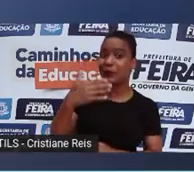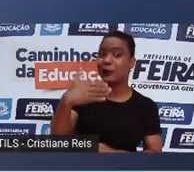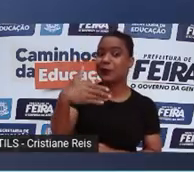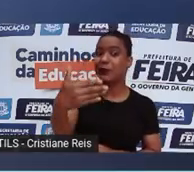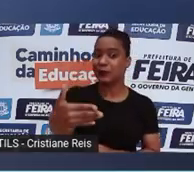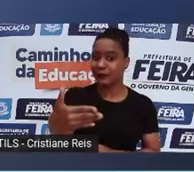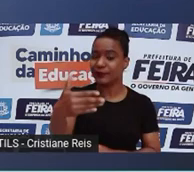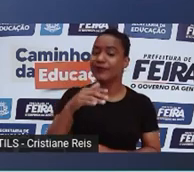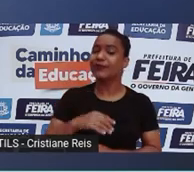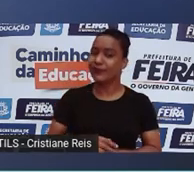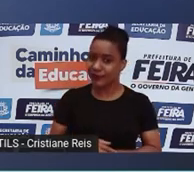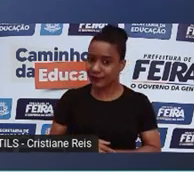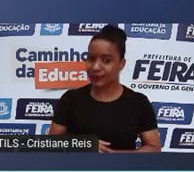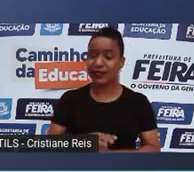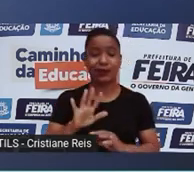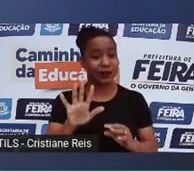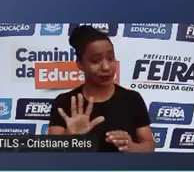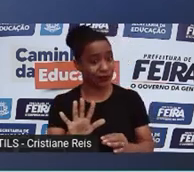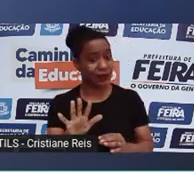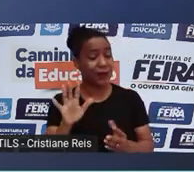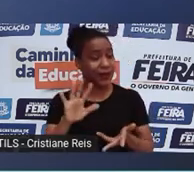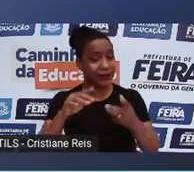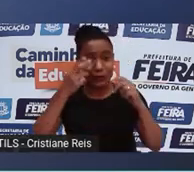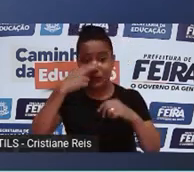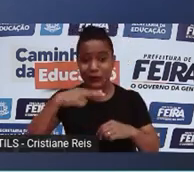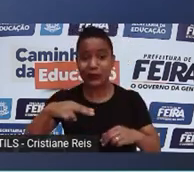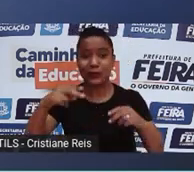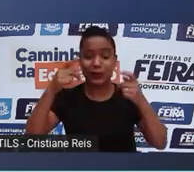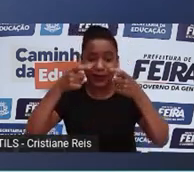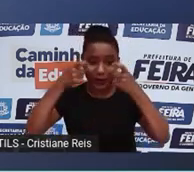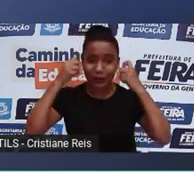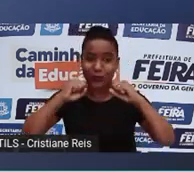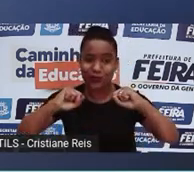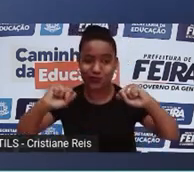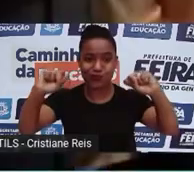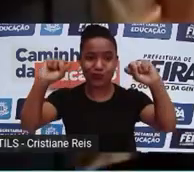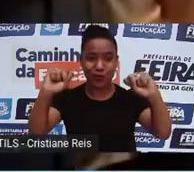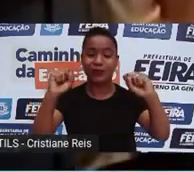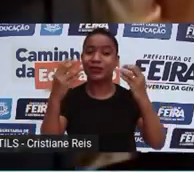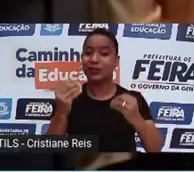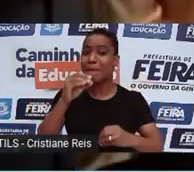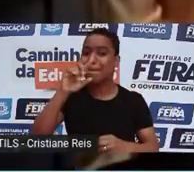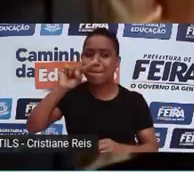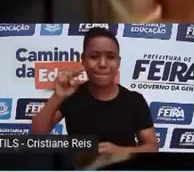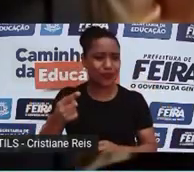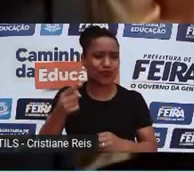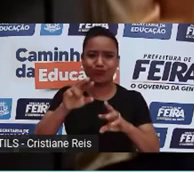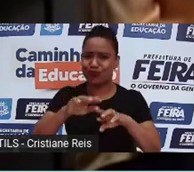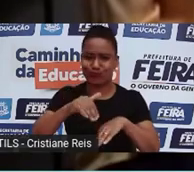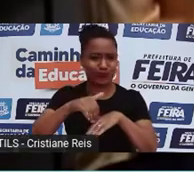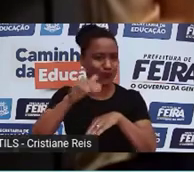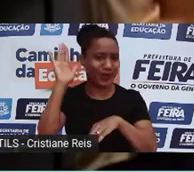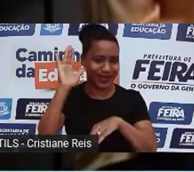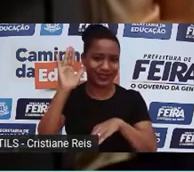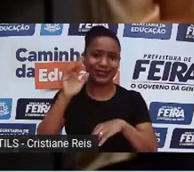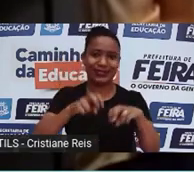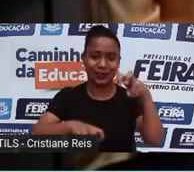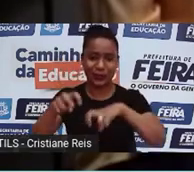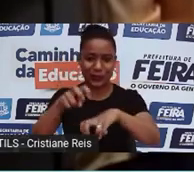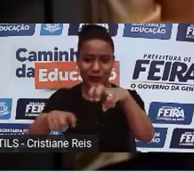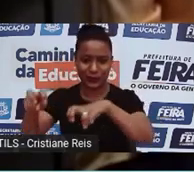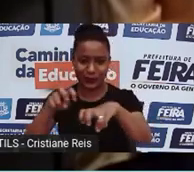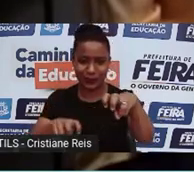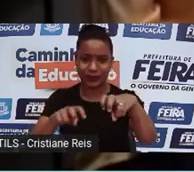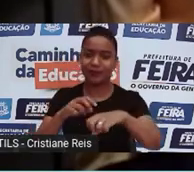conseguirem produzir mamutes aos milhares para repovoar o Ártico. Eu realmente sou bastante cético com relação